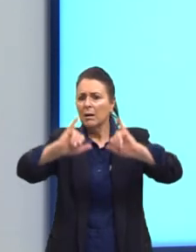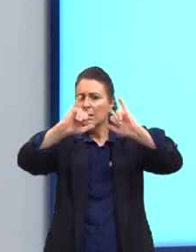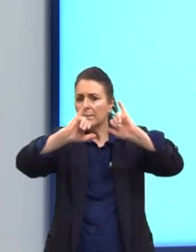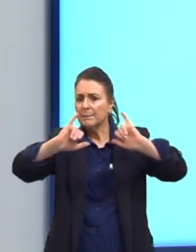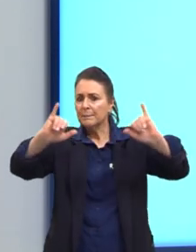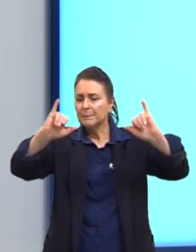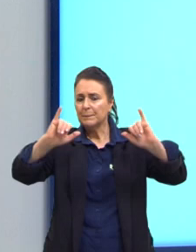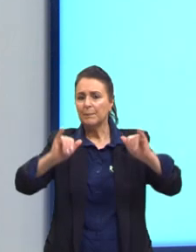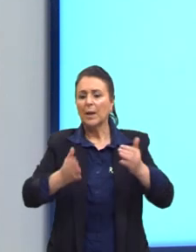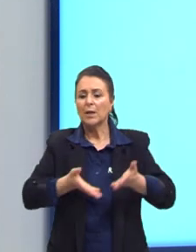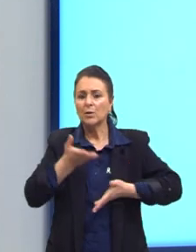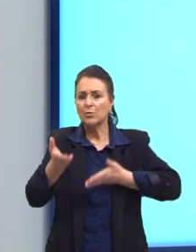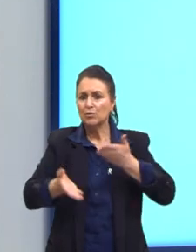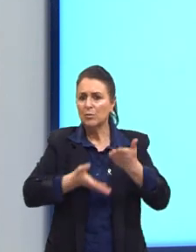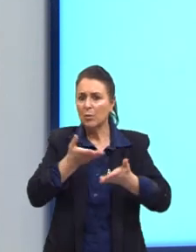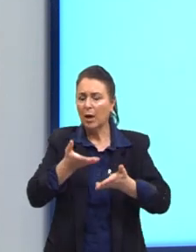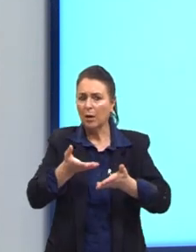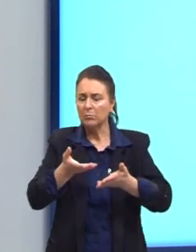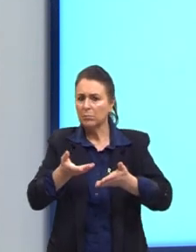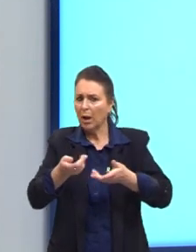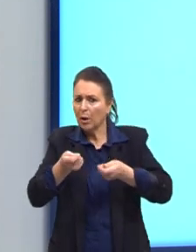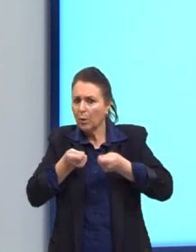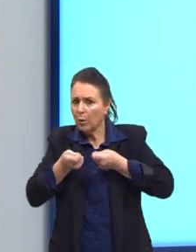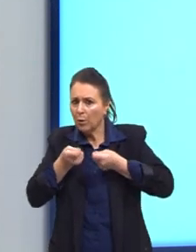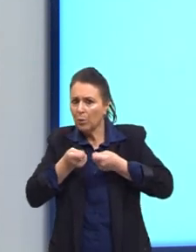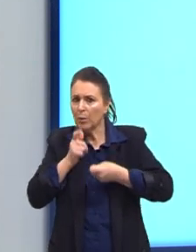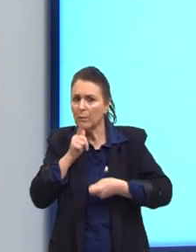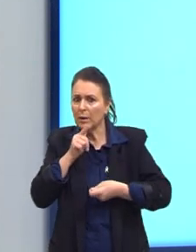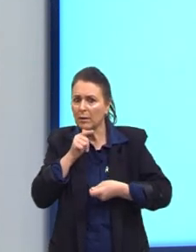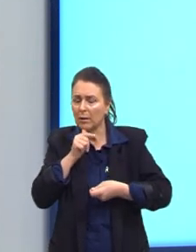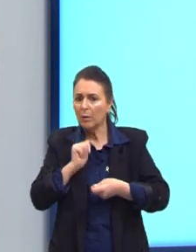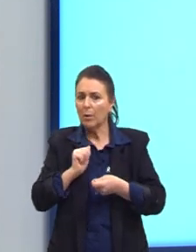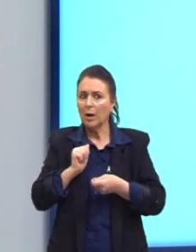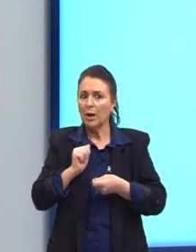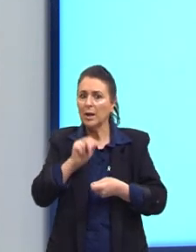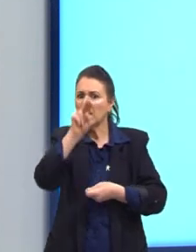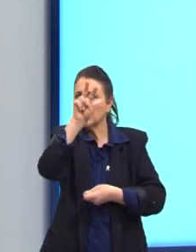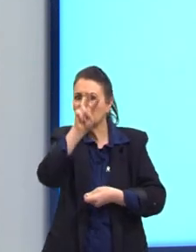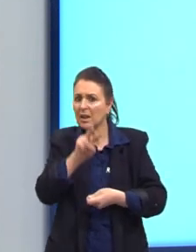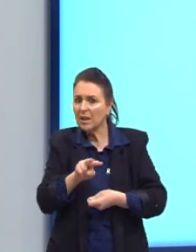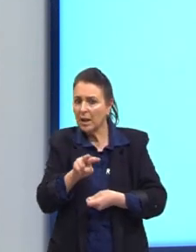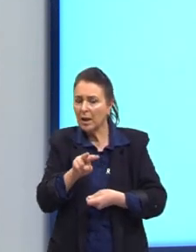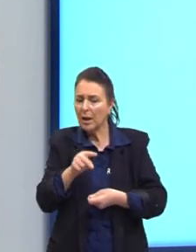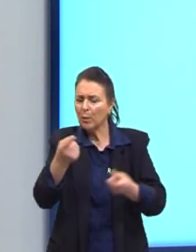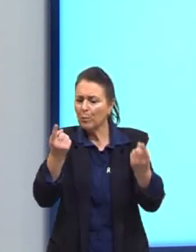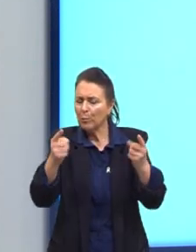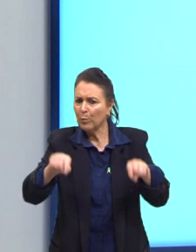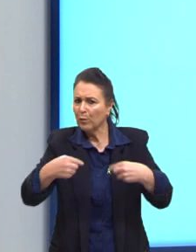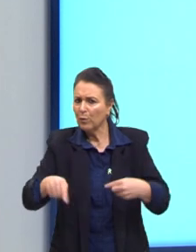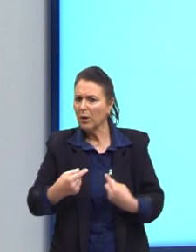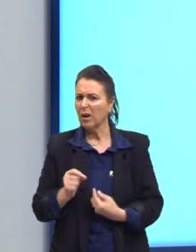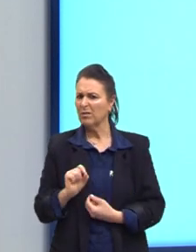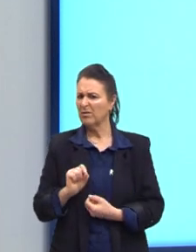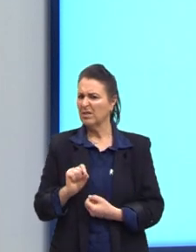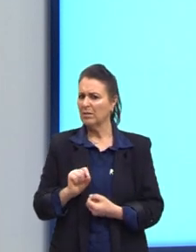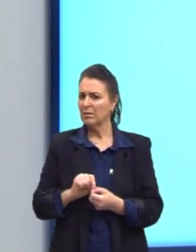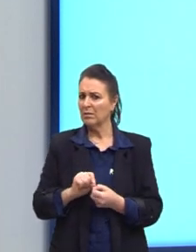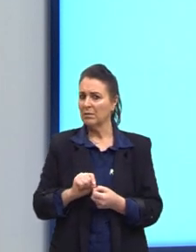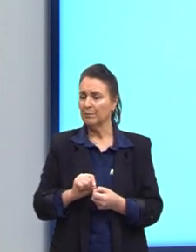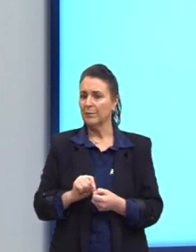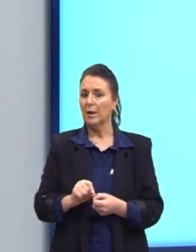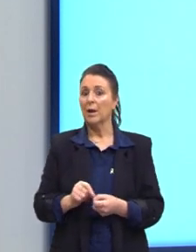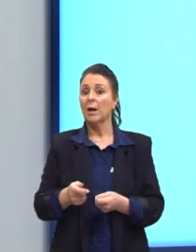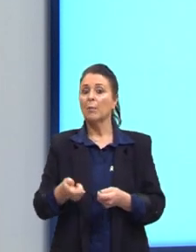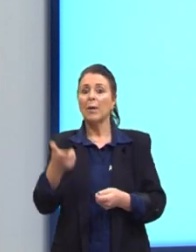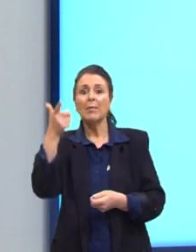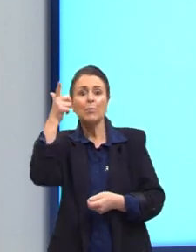para estimular a economia de água, o leitor é incitado a, Ou seja, para que se economize água,